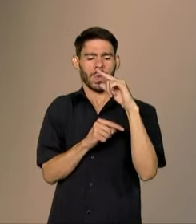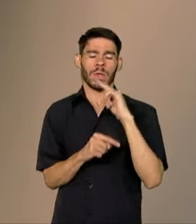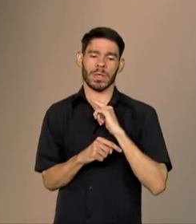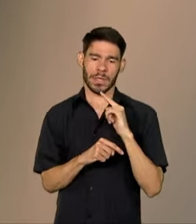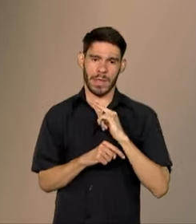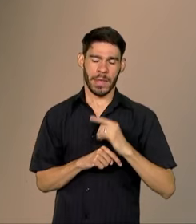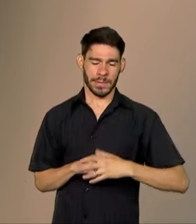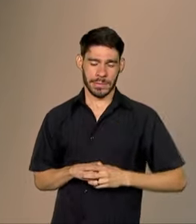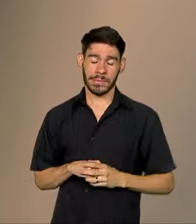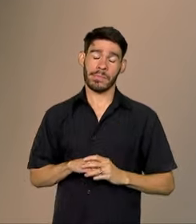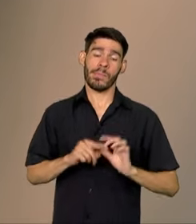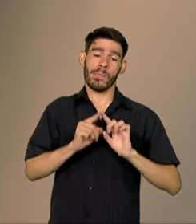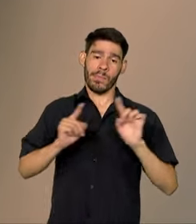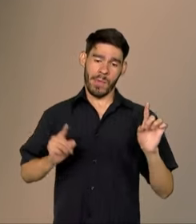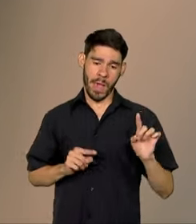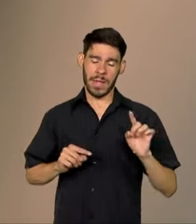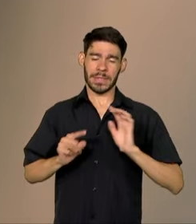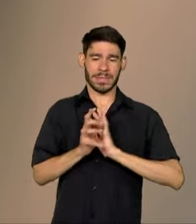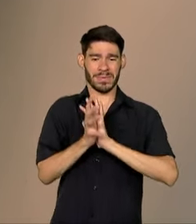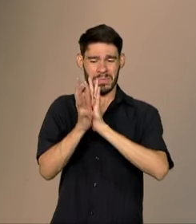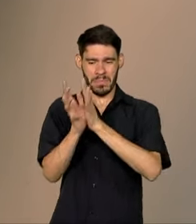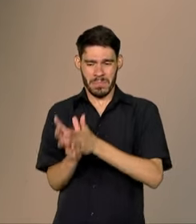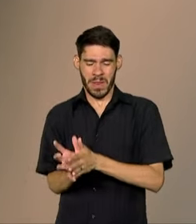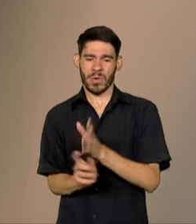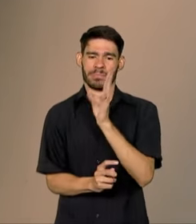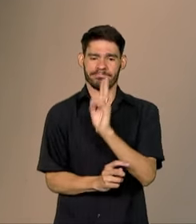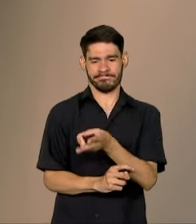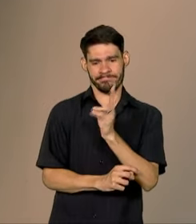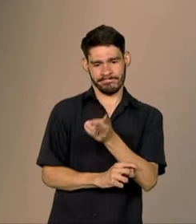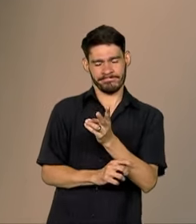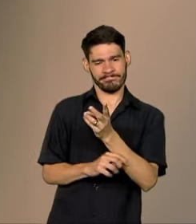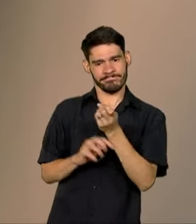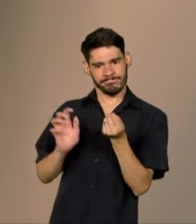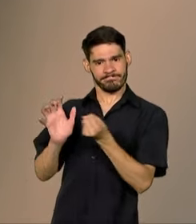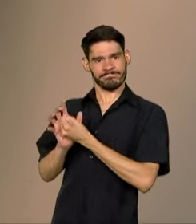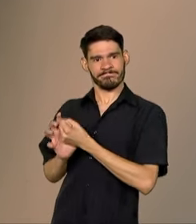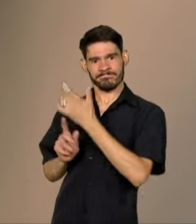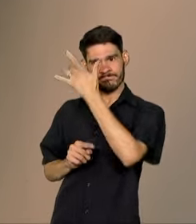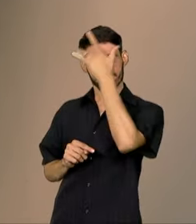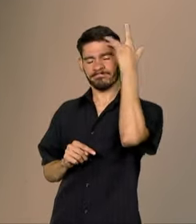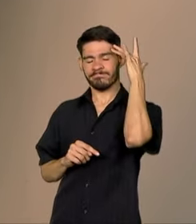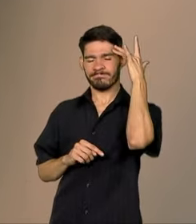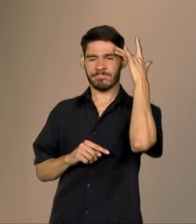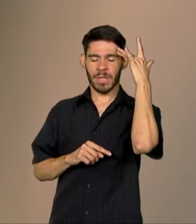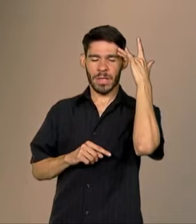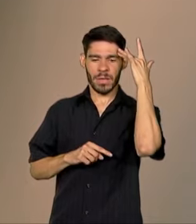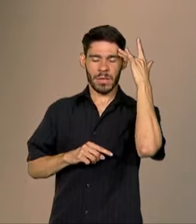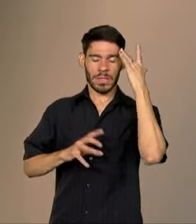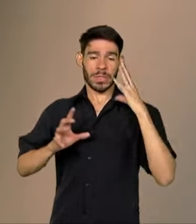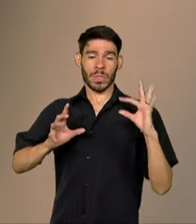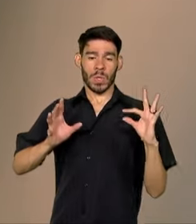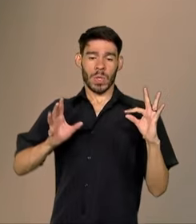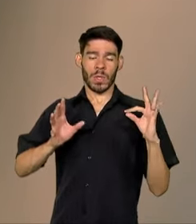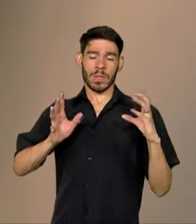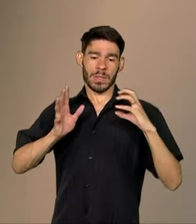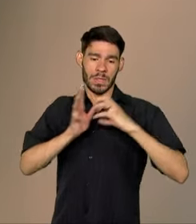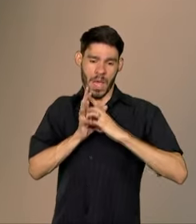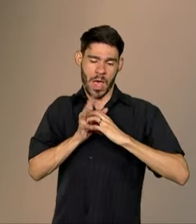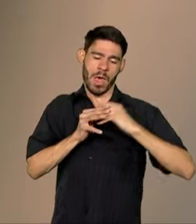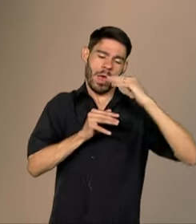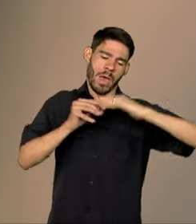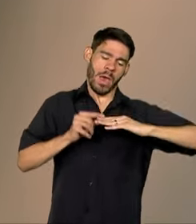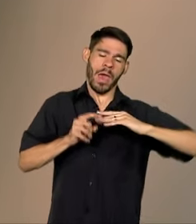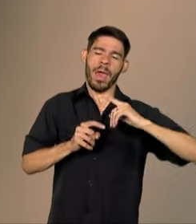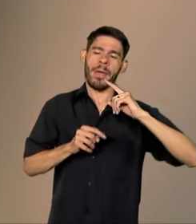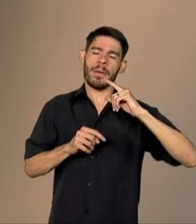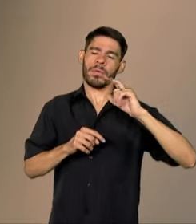No entanto, o preconceito continua. O estigma das pessoas que mais têm AIDS, profissionais